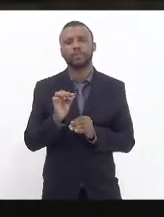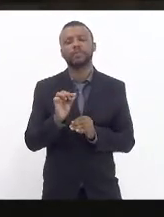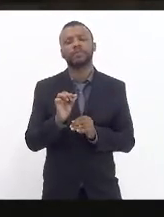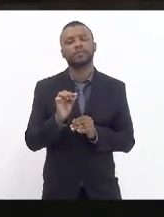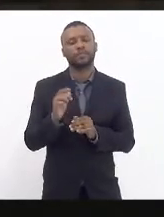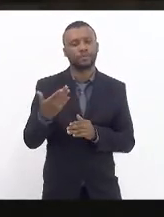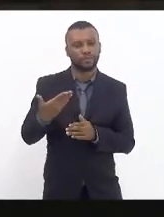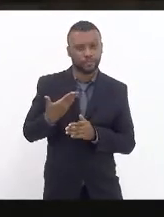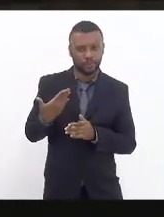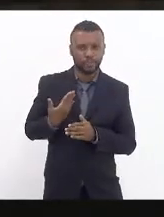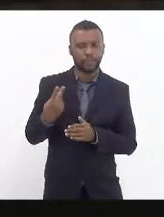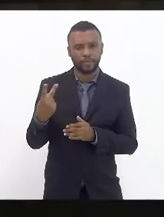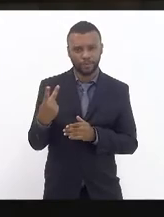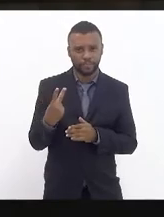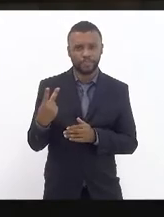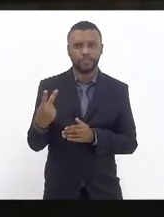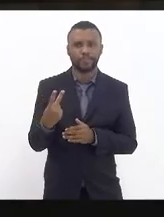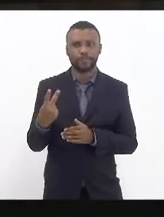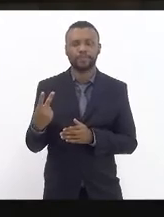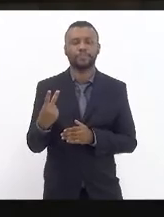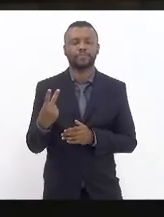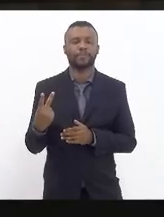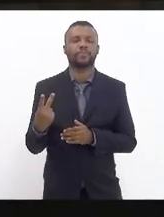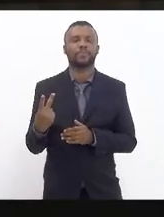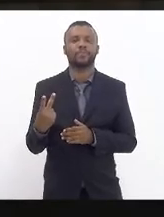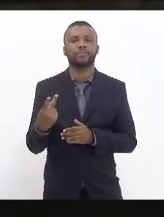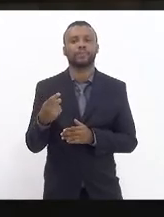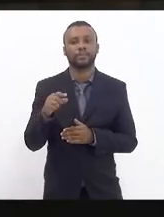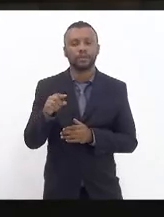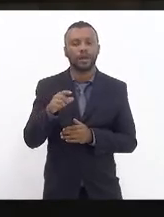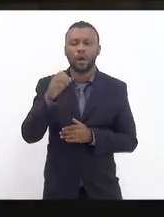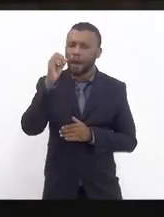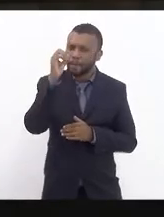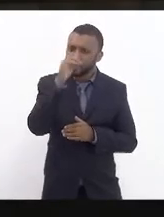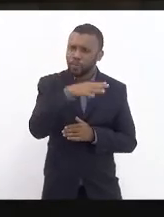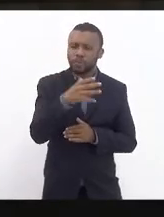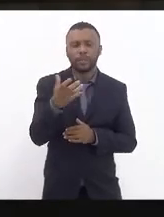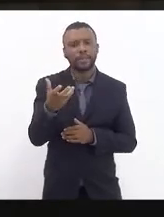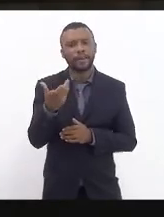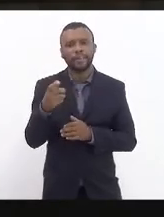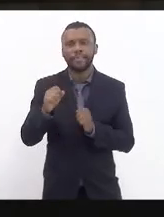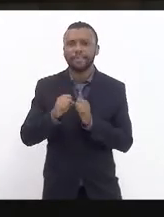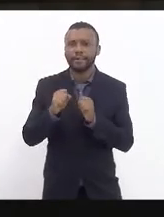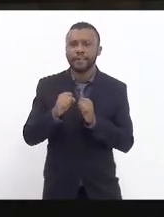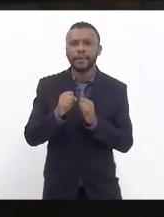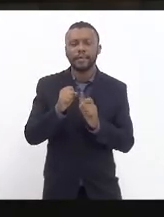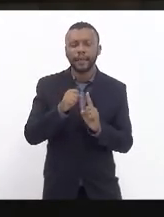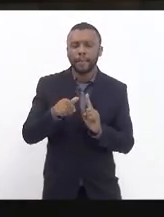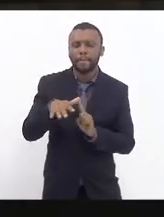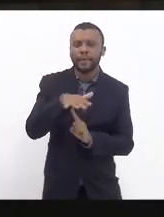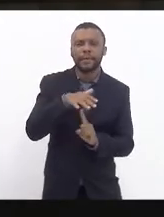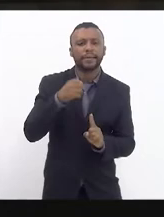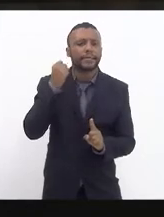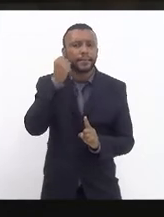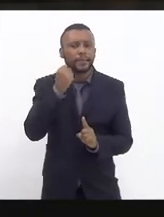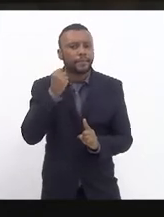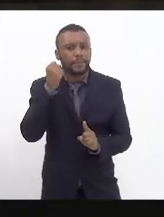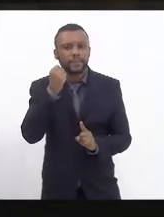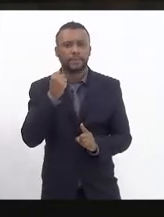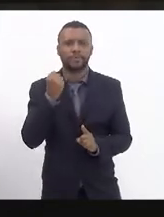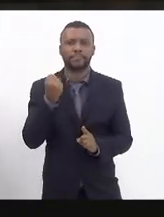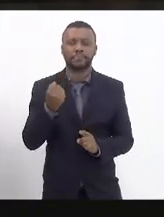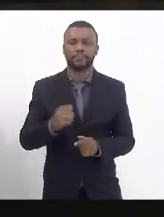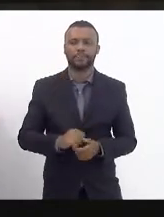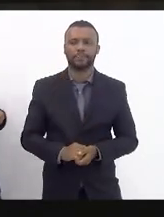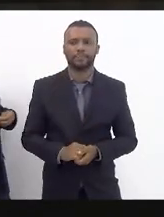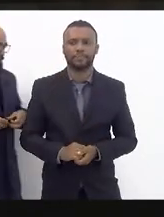pares acerca do absurdo que querem fazer na Baía de Sepitiba olha a Baía de Guanabara